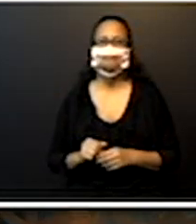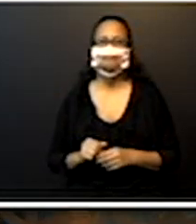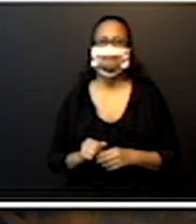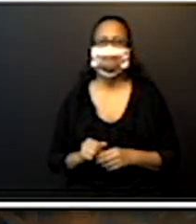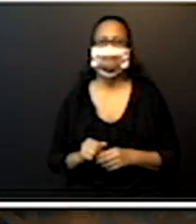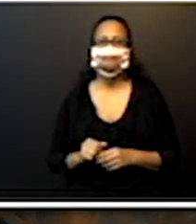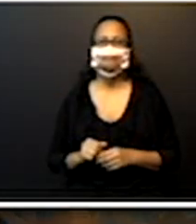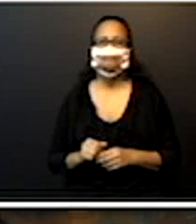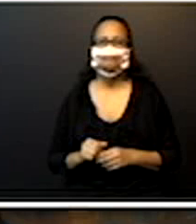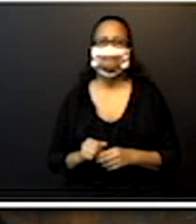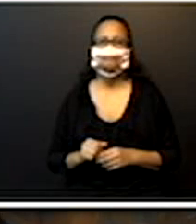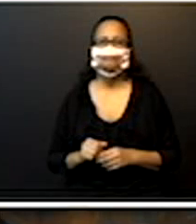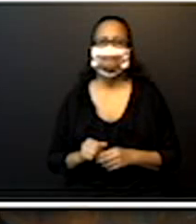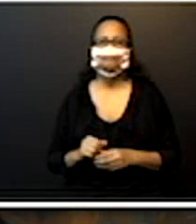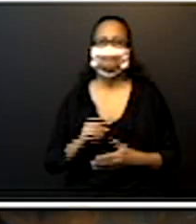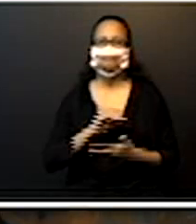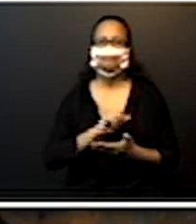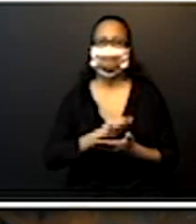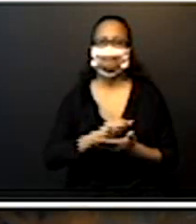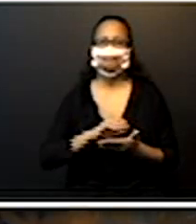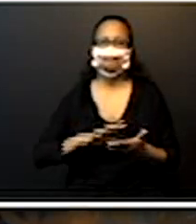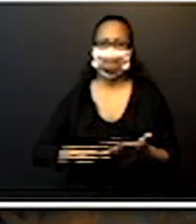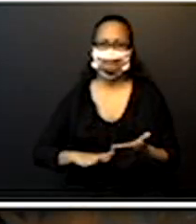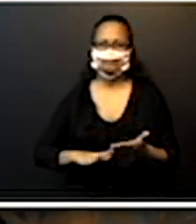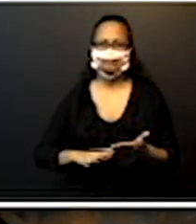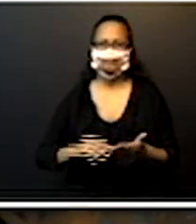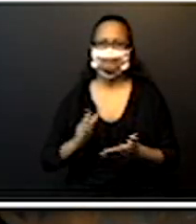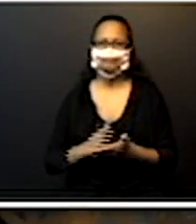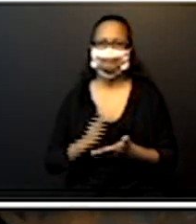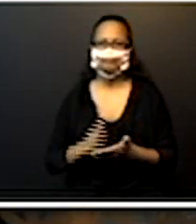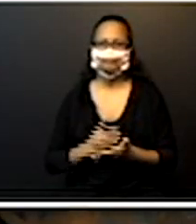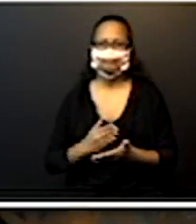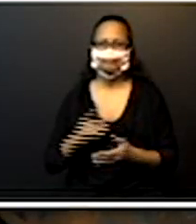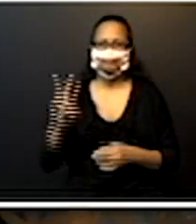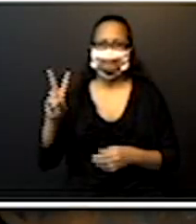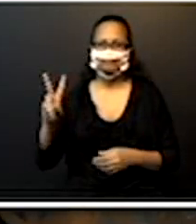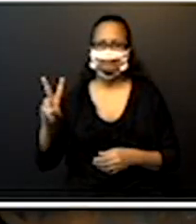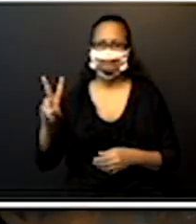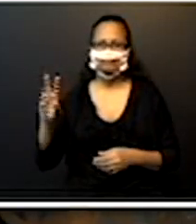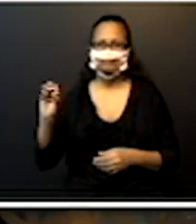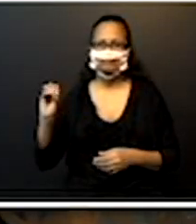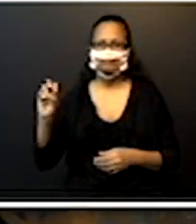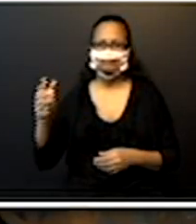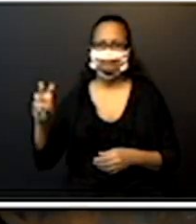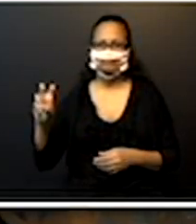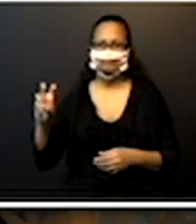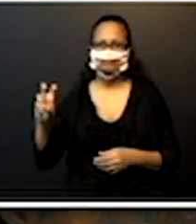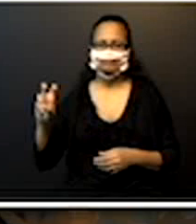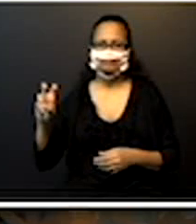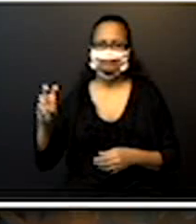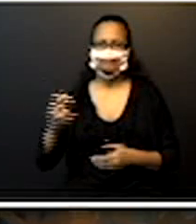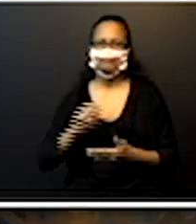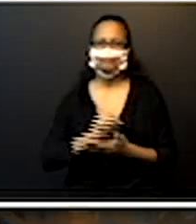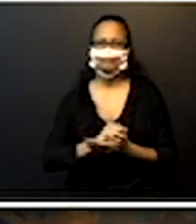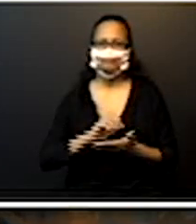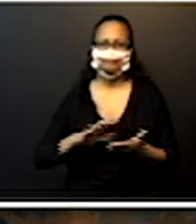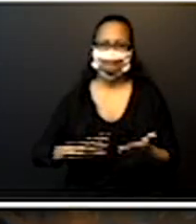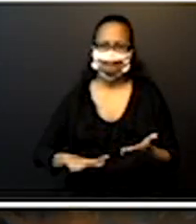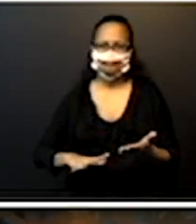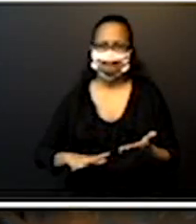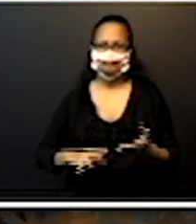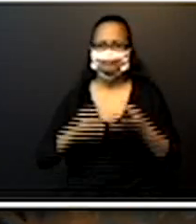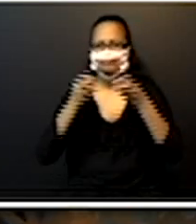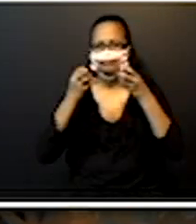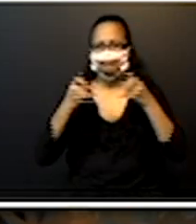Vamos lá para a atividade 1, da página 205. Essa atividade, ela é bem